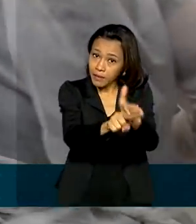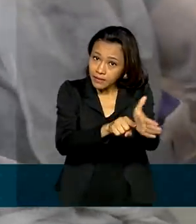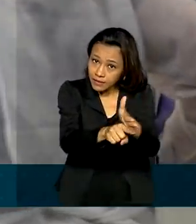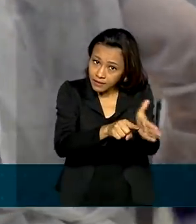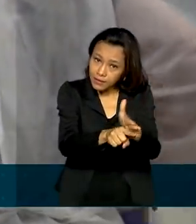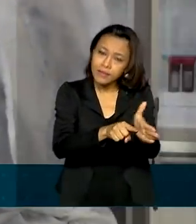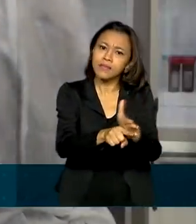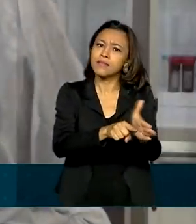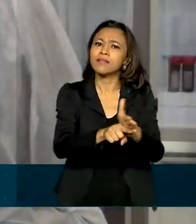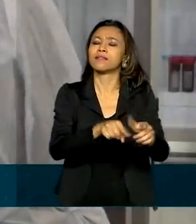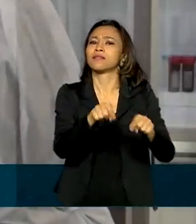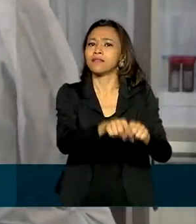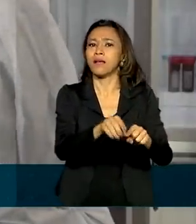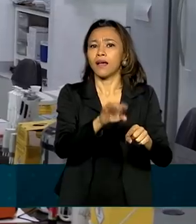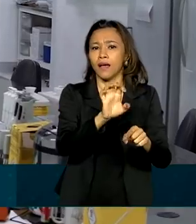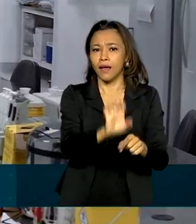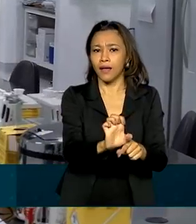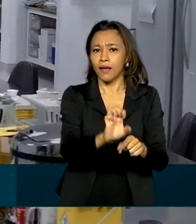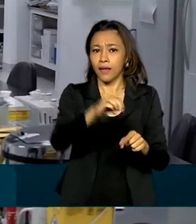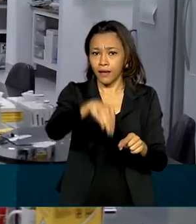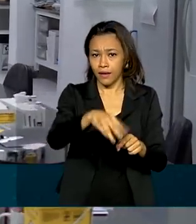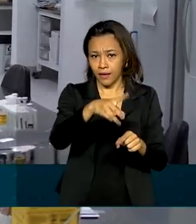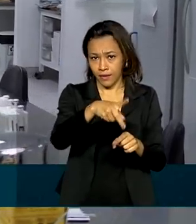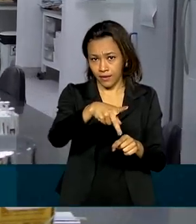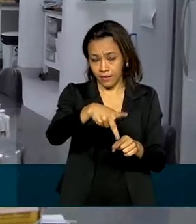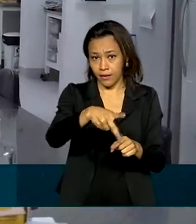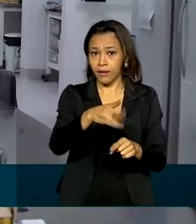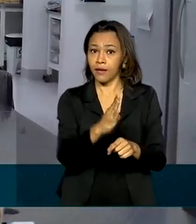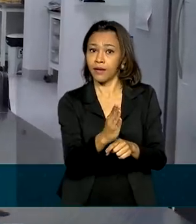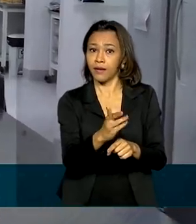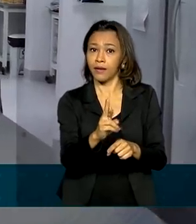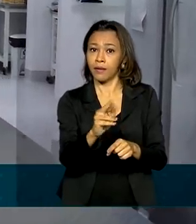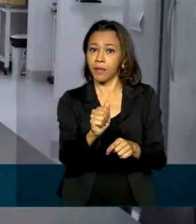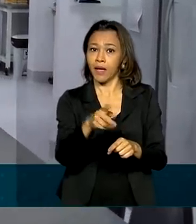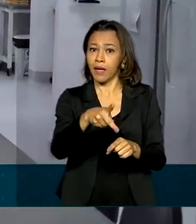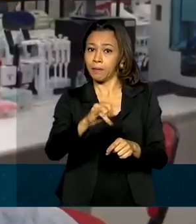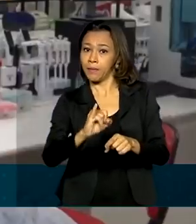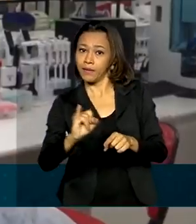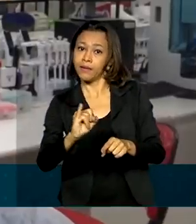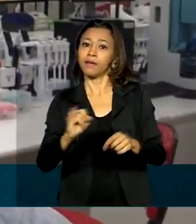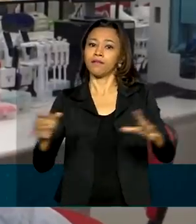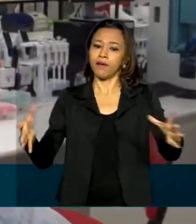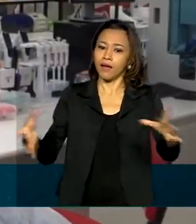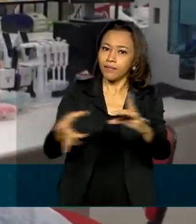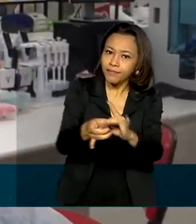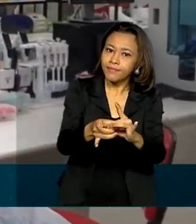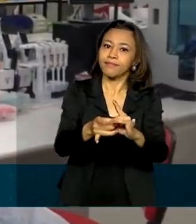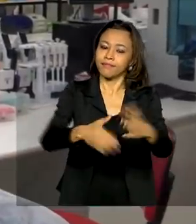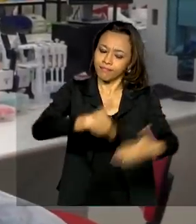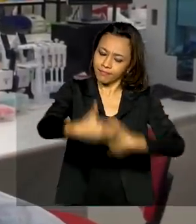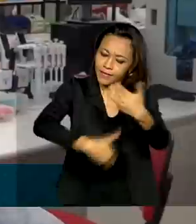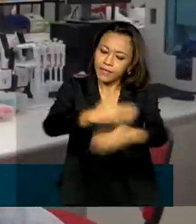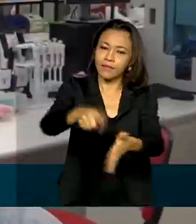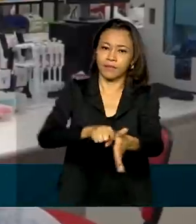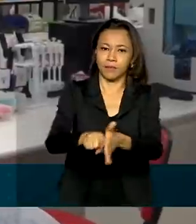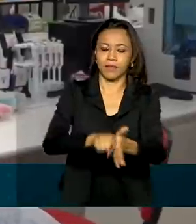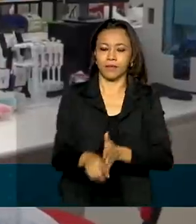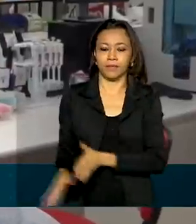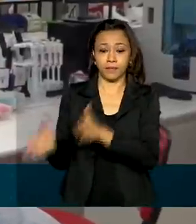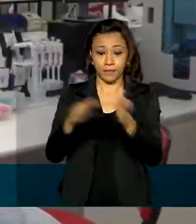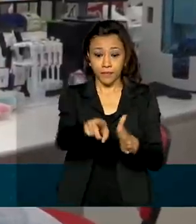Inovação Industrial, a Embrapi, vai deixá-la ainda mais acessível. Estamos desenvolvendo